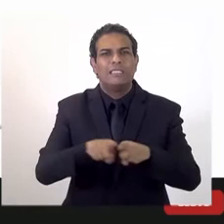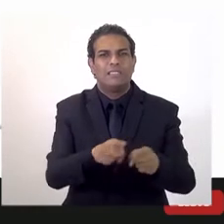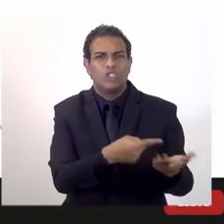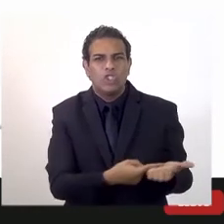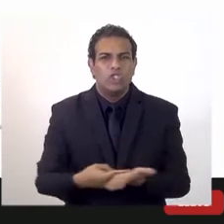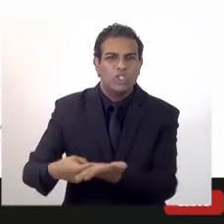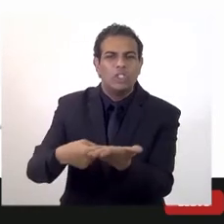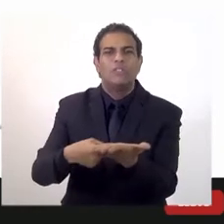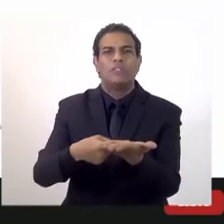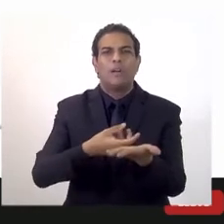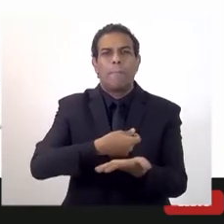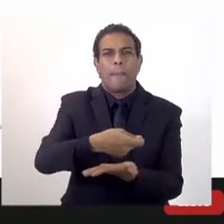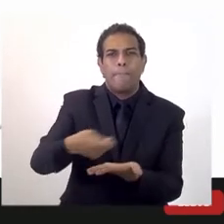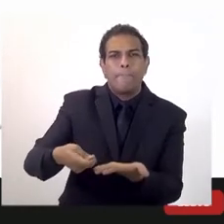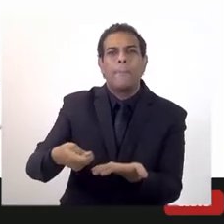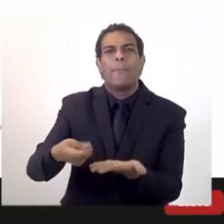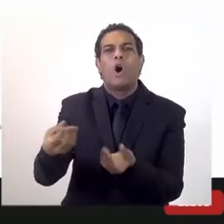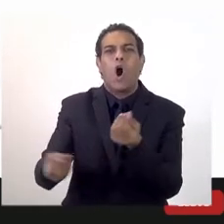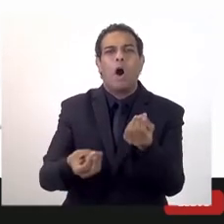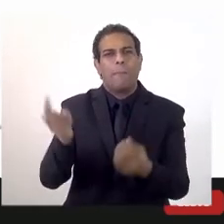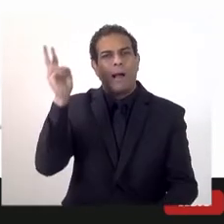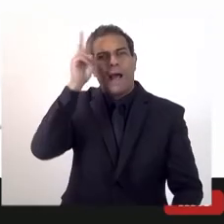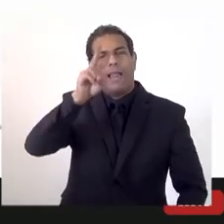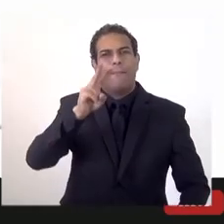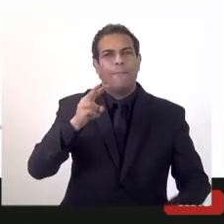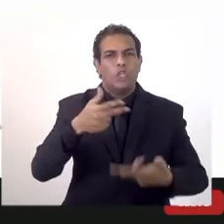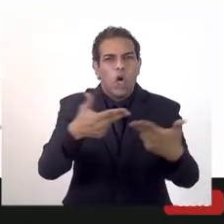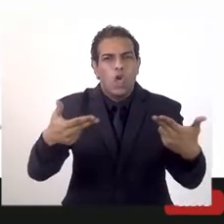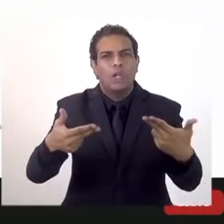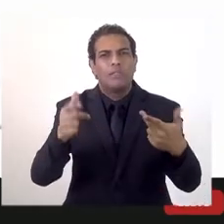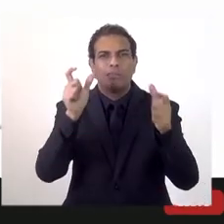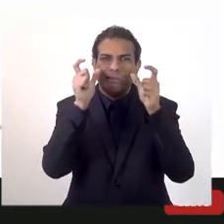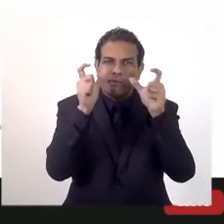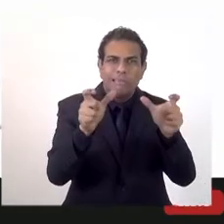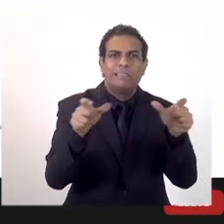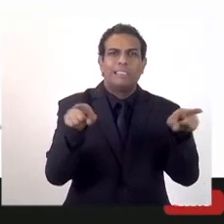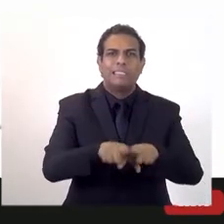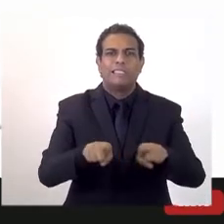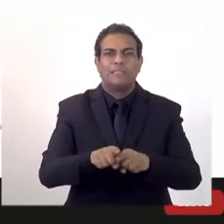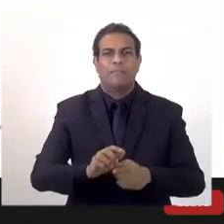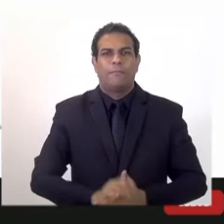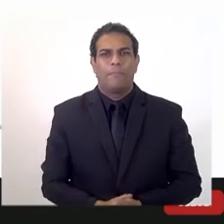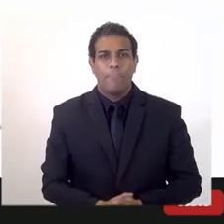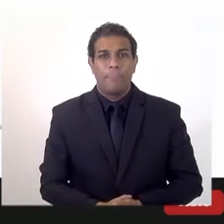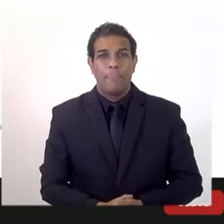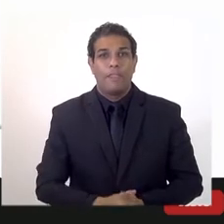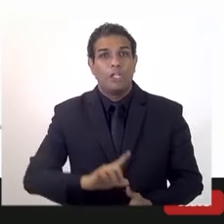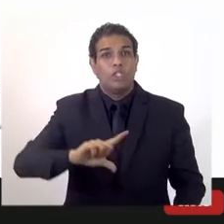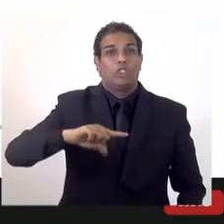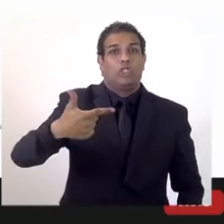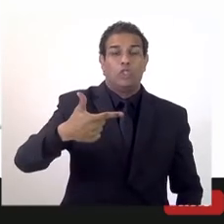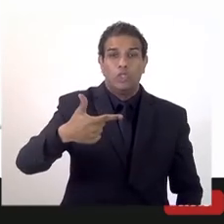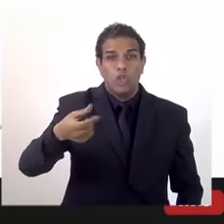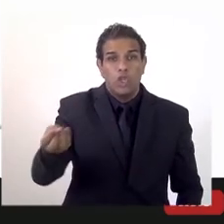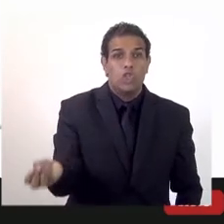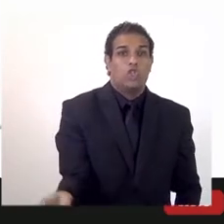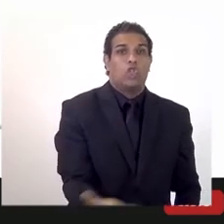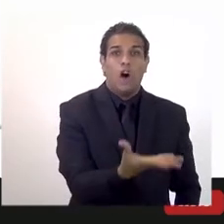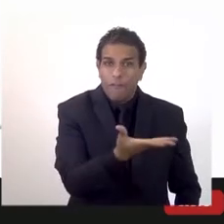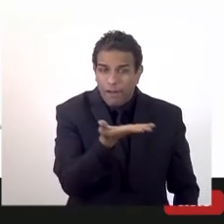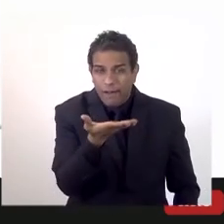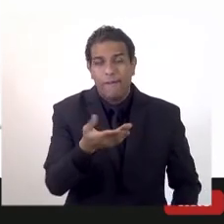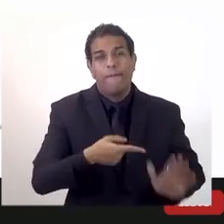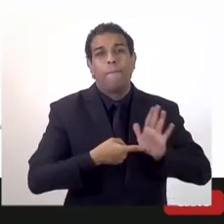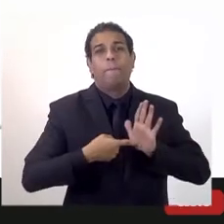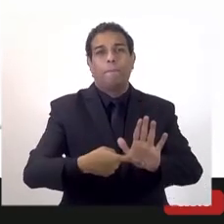podem estar entregando, mandando para quem tiver interesse. Nós estamos fazendo agora, inclusive, uma segunda versão atualizada, mas essa ainda está,